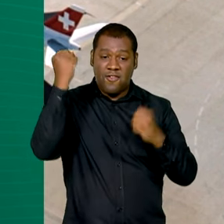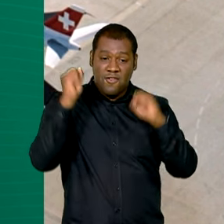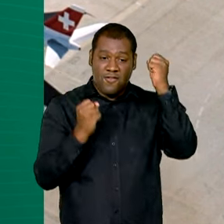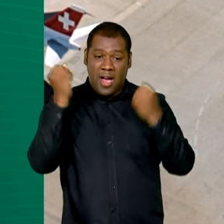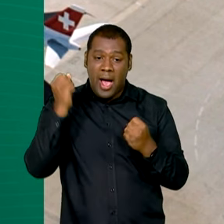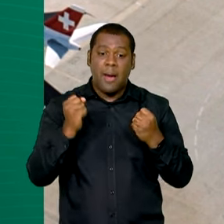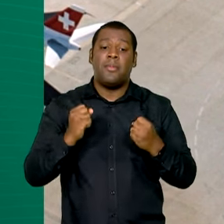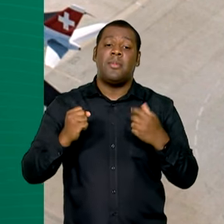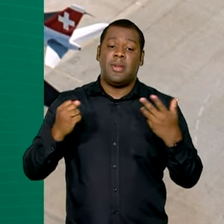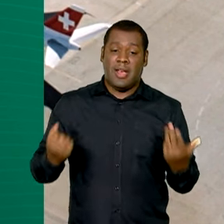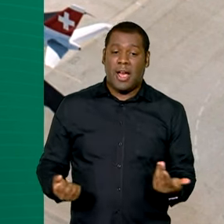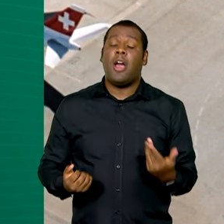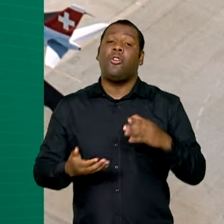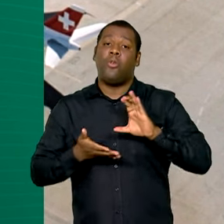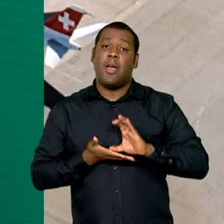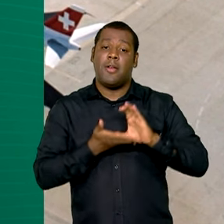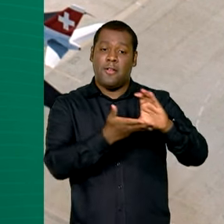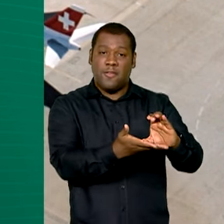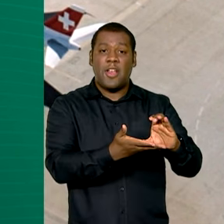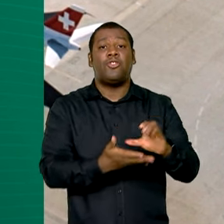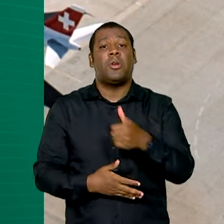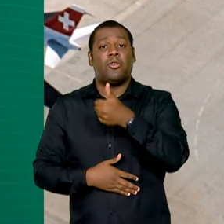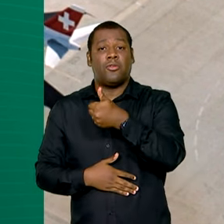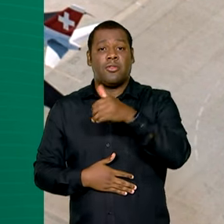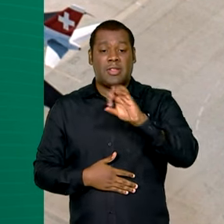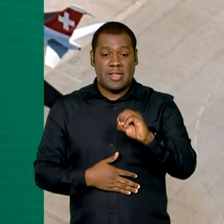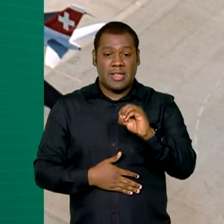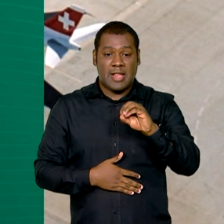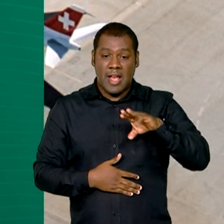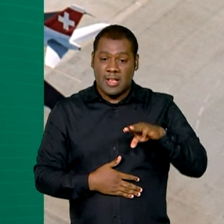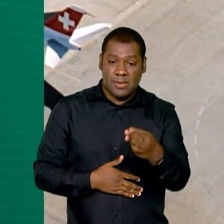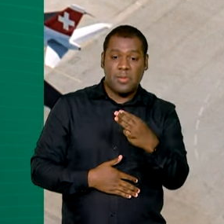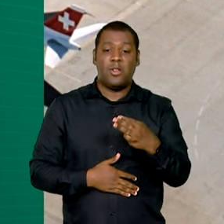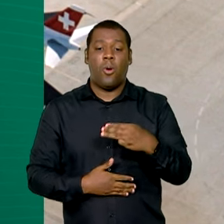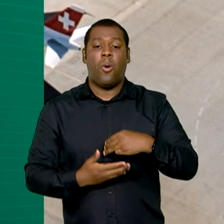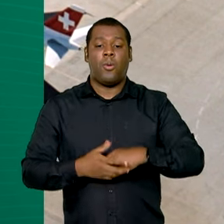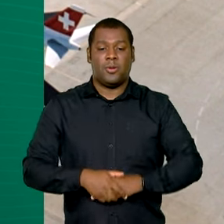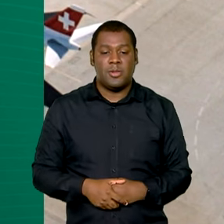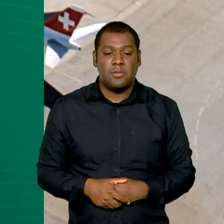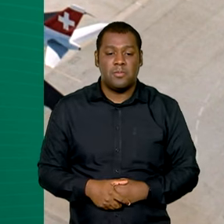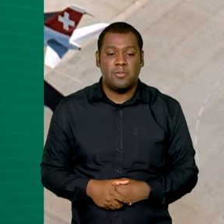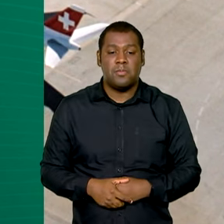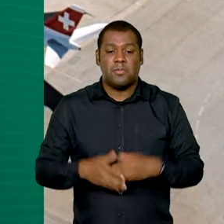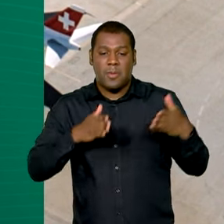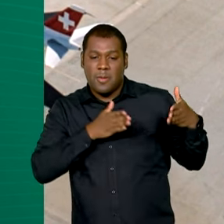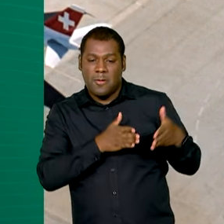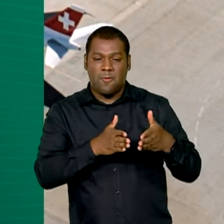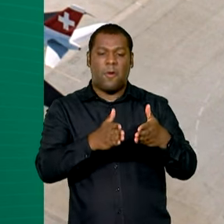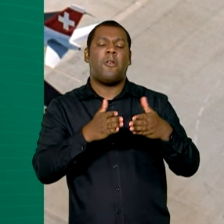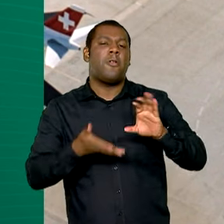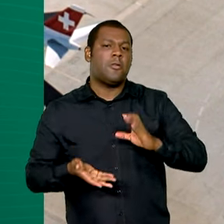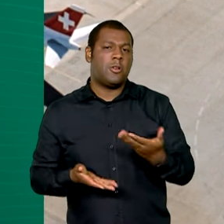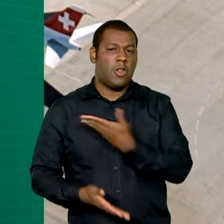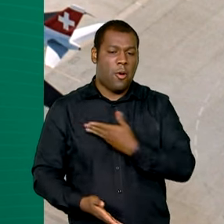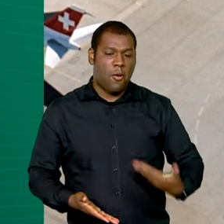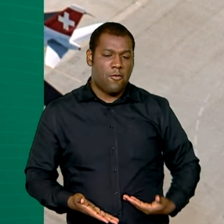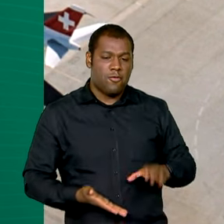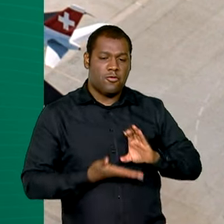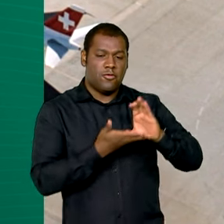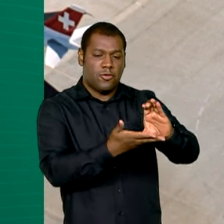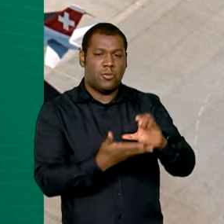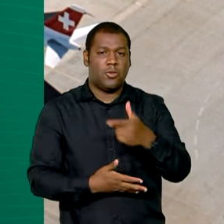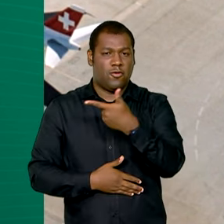projetos como o Plano de Monitoramento Hidroviário do Rio São Francisco. Já nas ferrovias, serão investidos 28